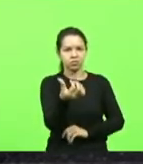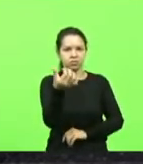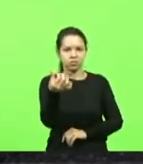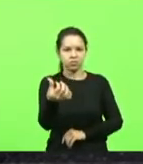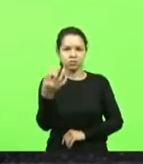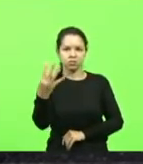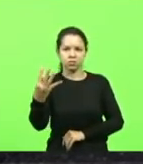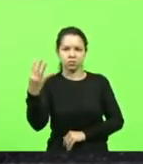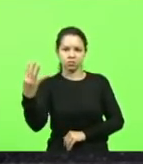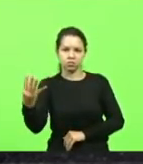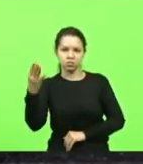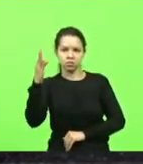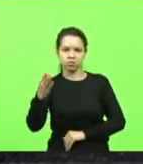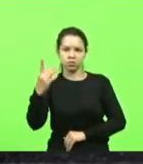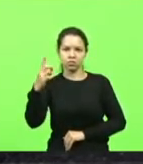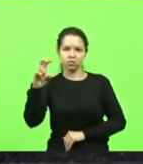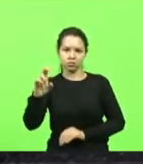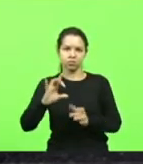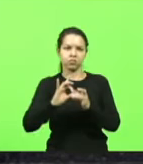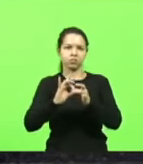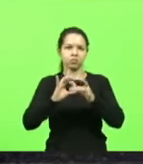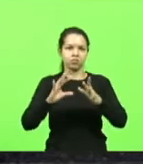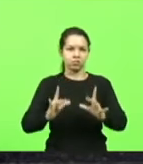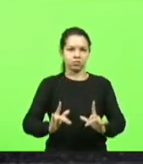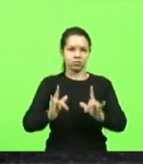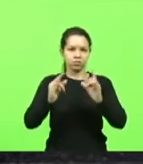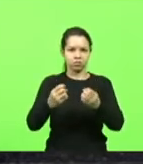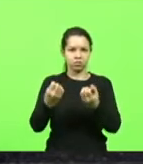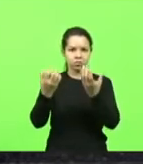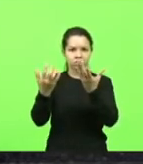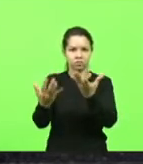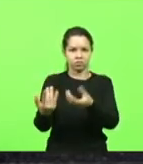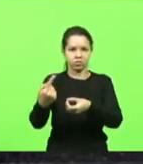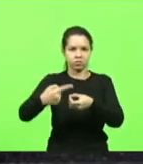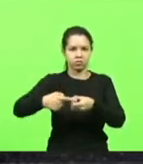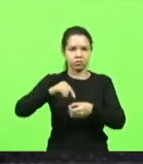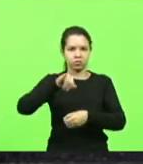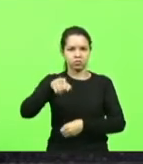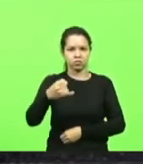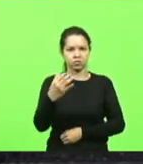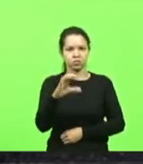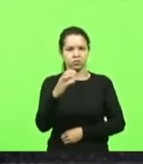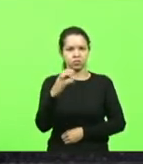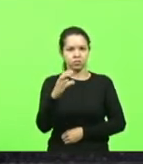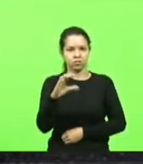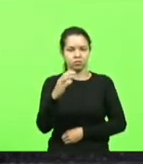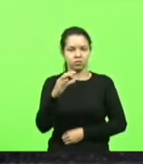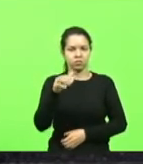que autoriza a doação do imóvel no município de Joaçaba. em votação.